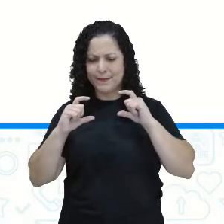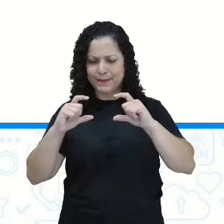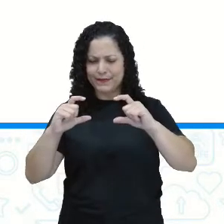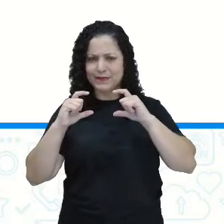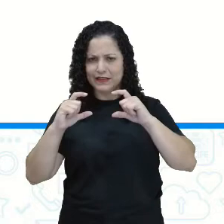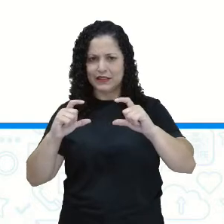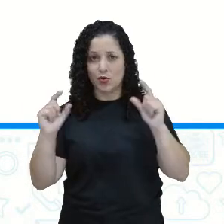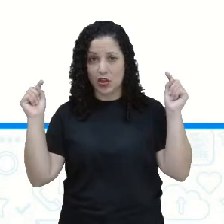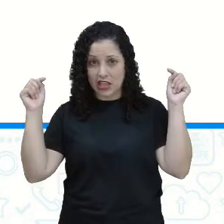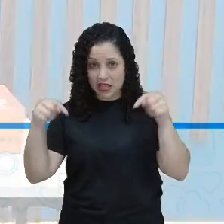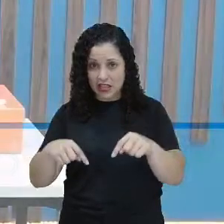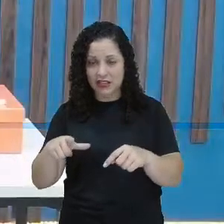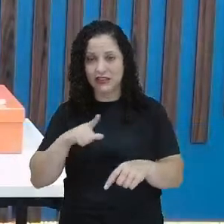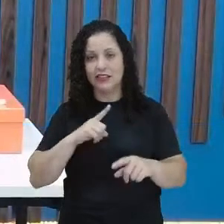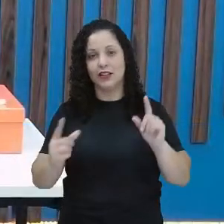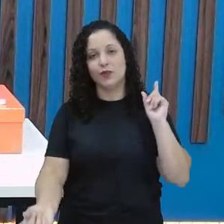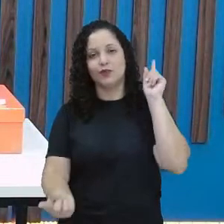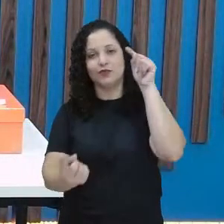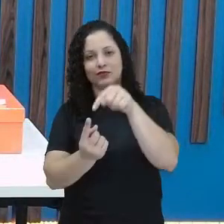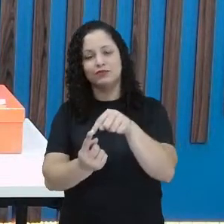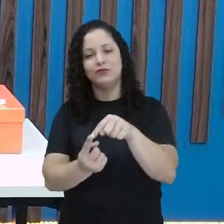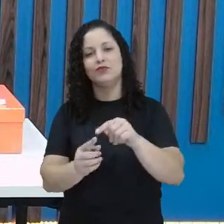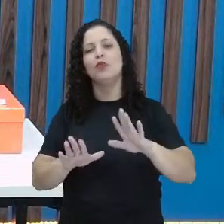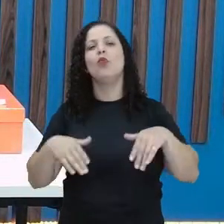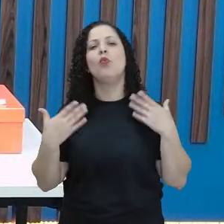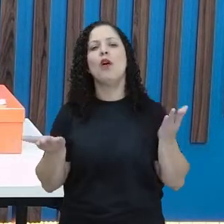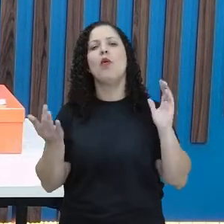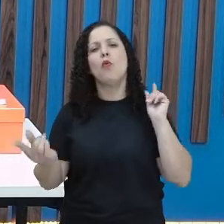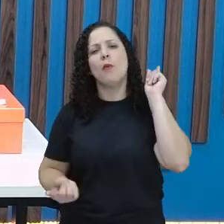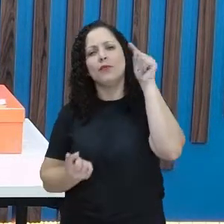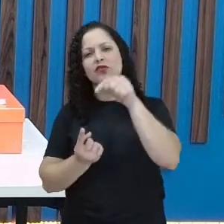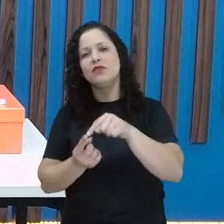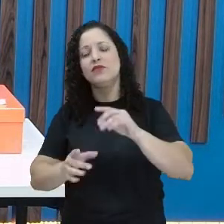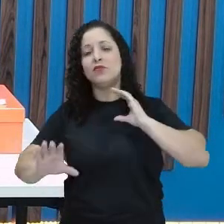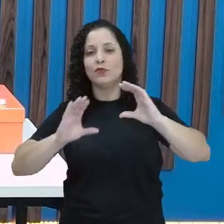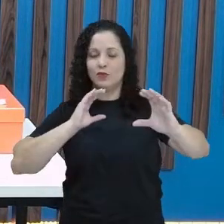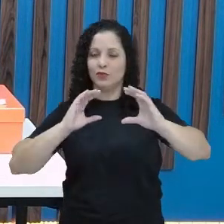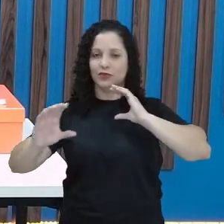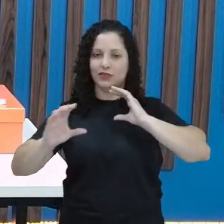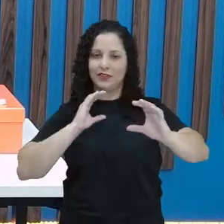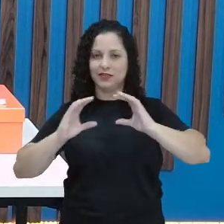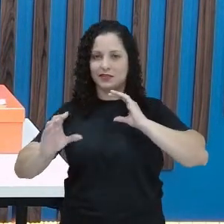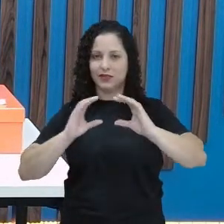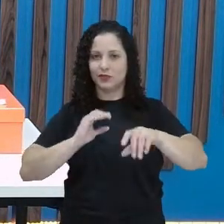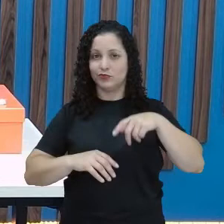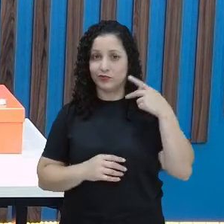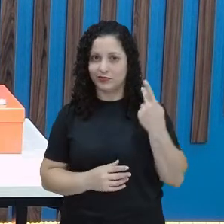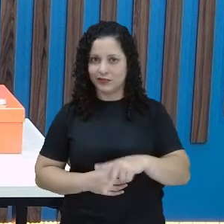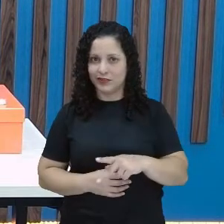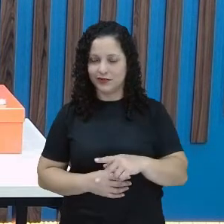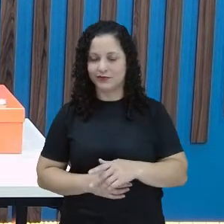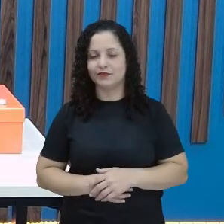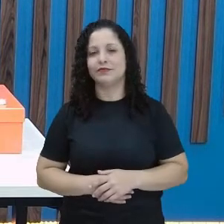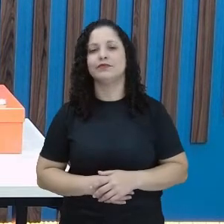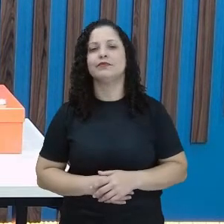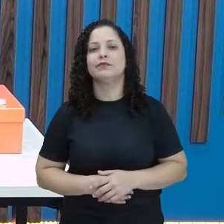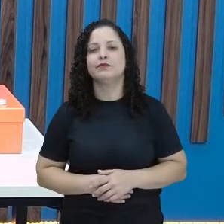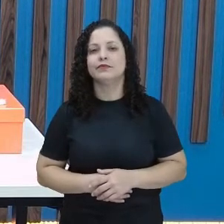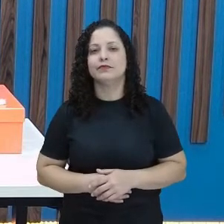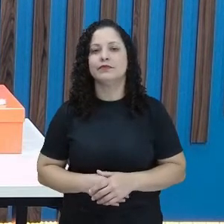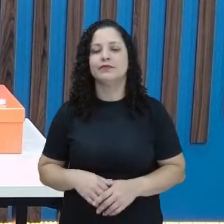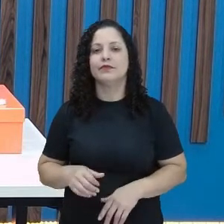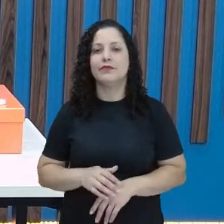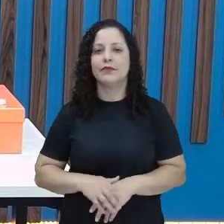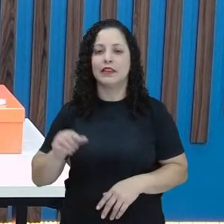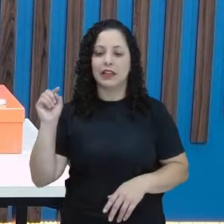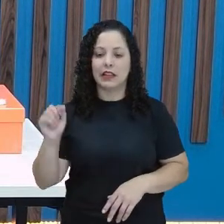tem uma função. Qual é a função comunicativa do bilhete? Ele pode, ele serve para